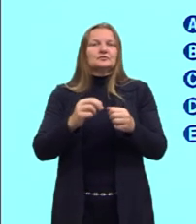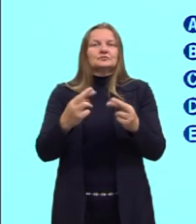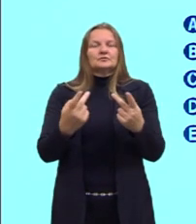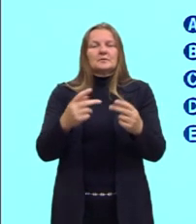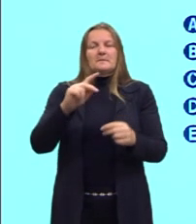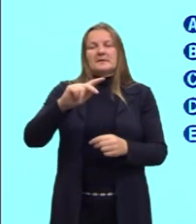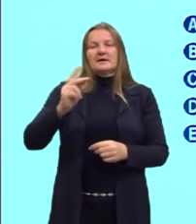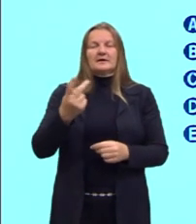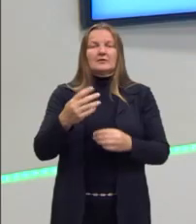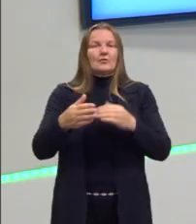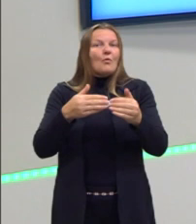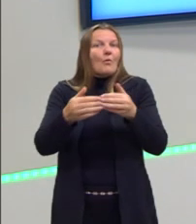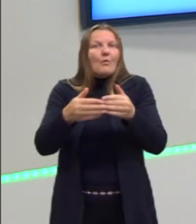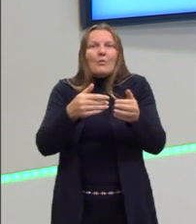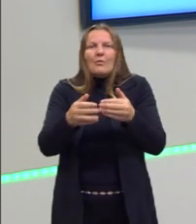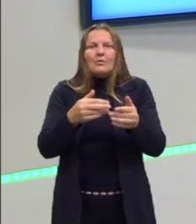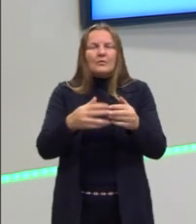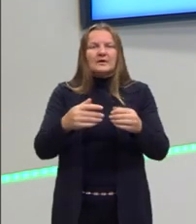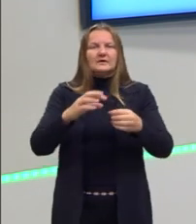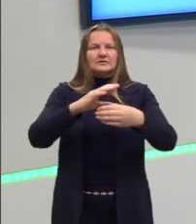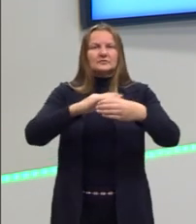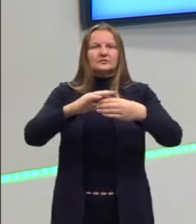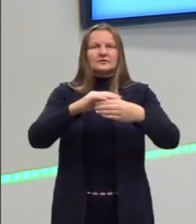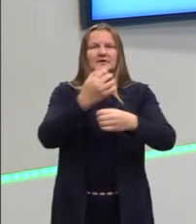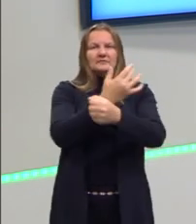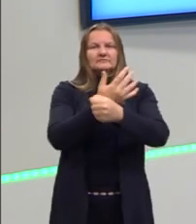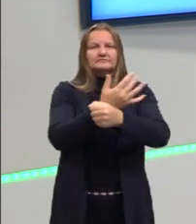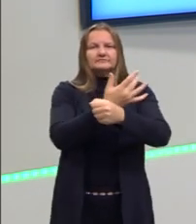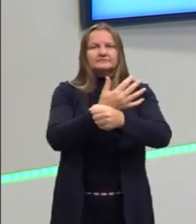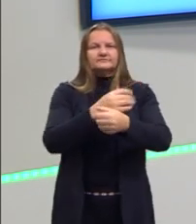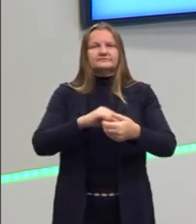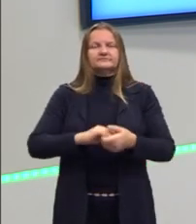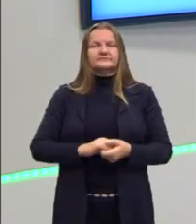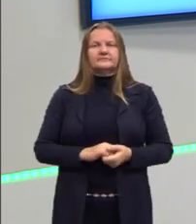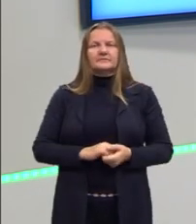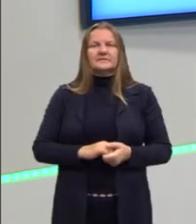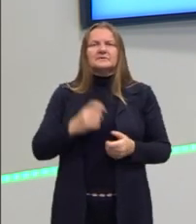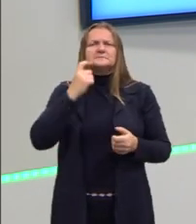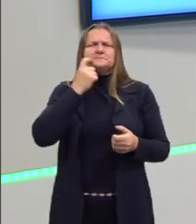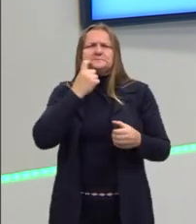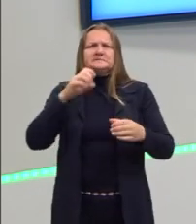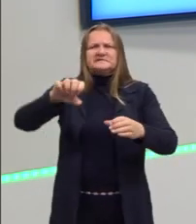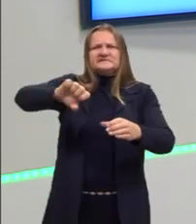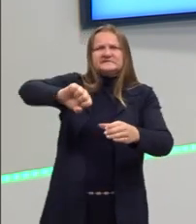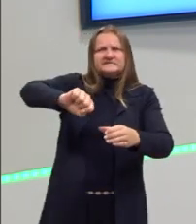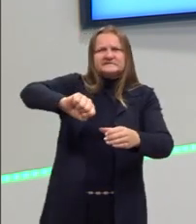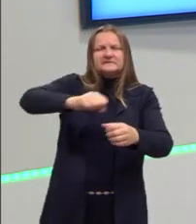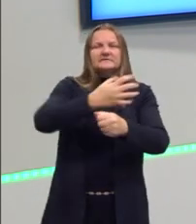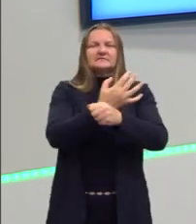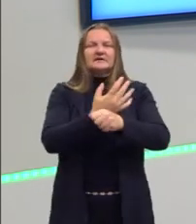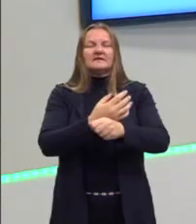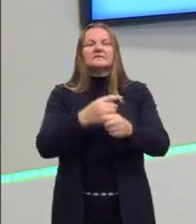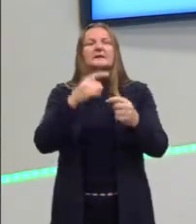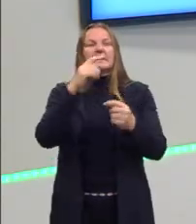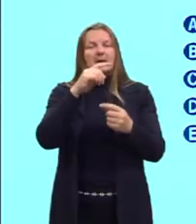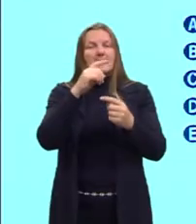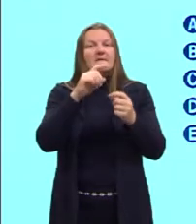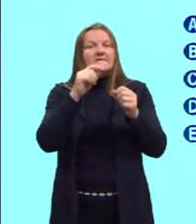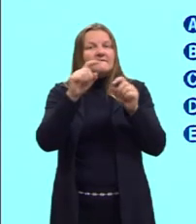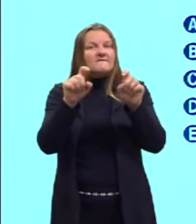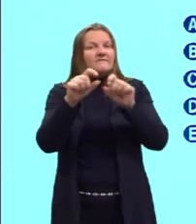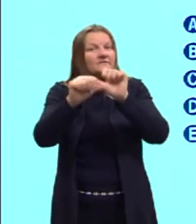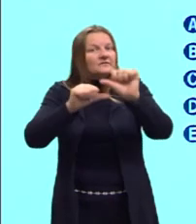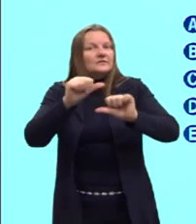pH 3 para ocorrer. Só diz que tem que ser ácido. O suco do limão, ele é ácido. Então, no Becker 2, a